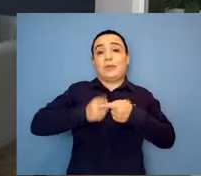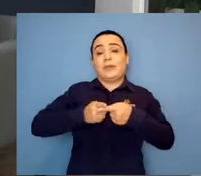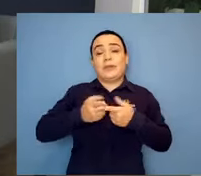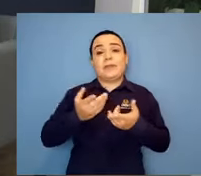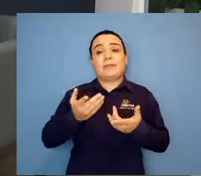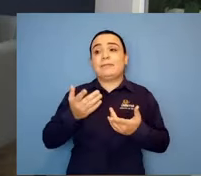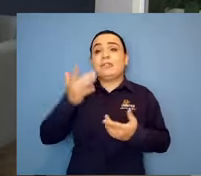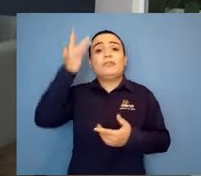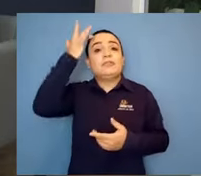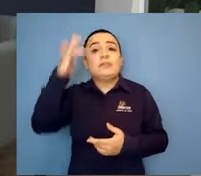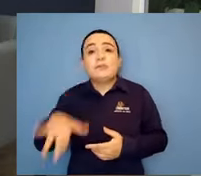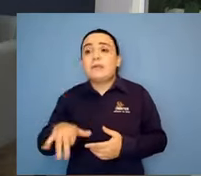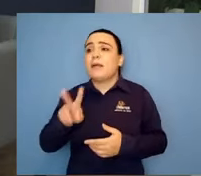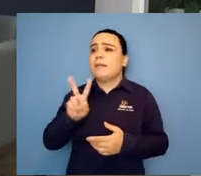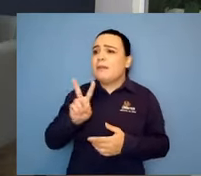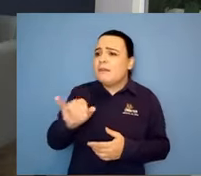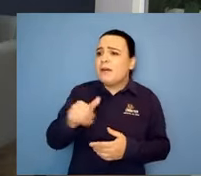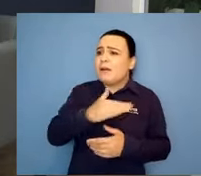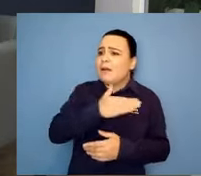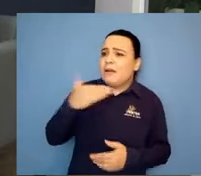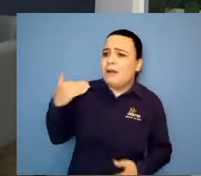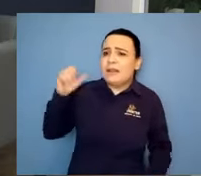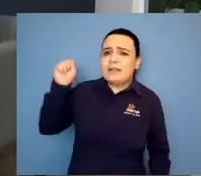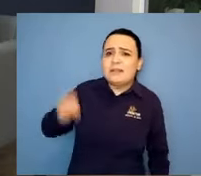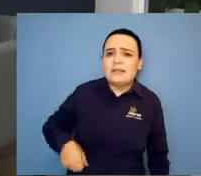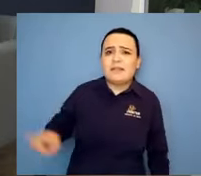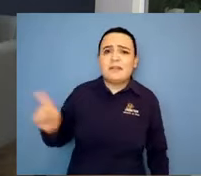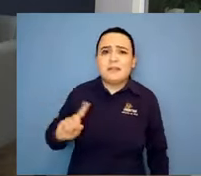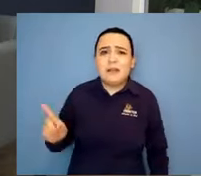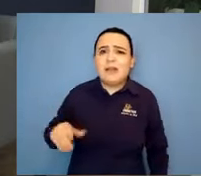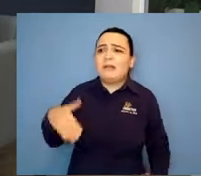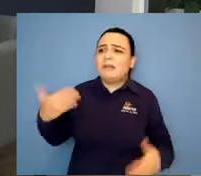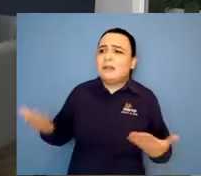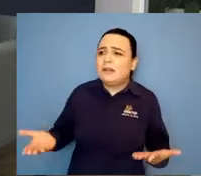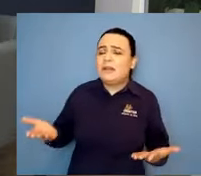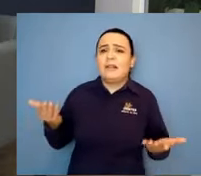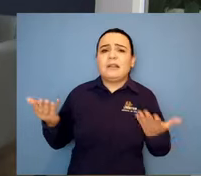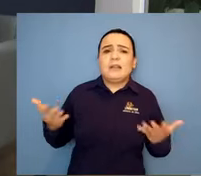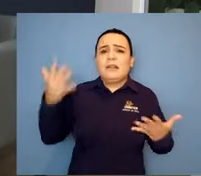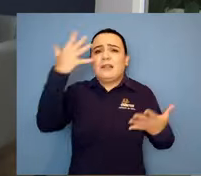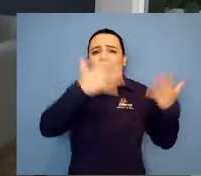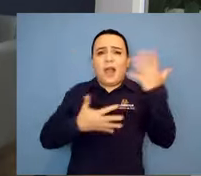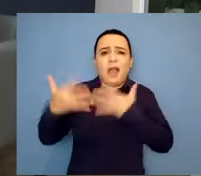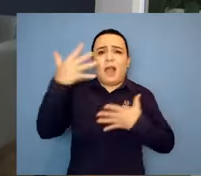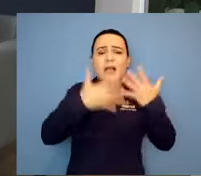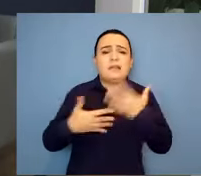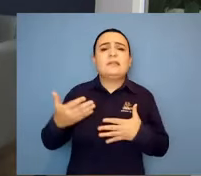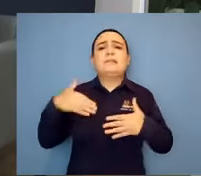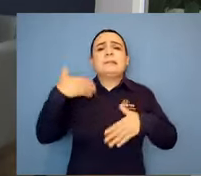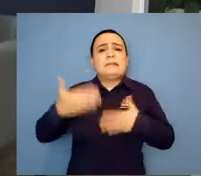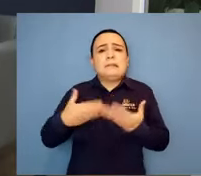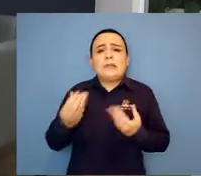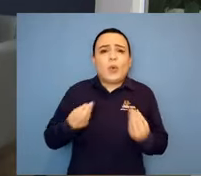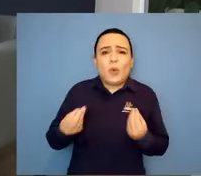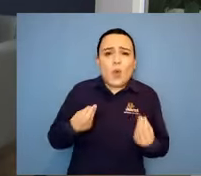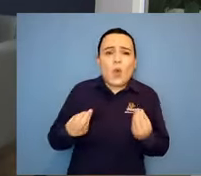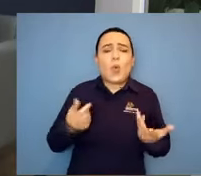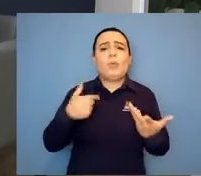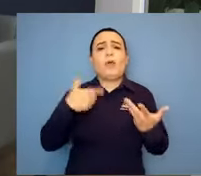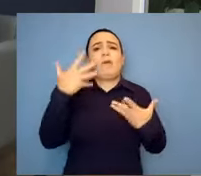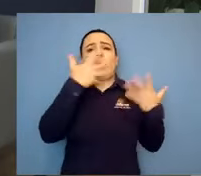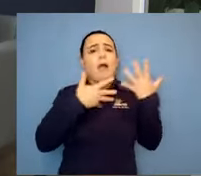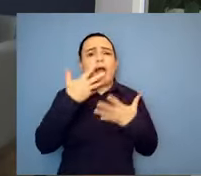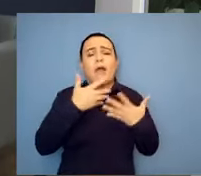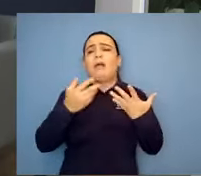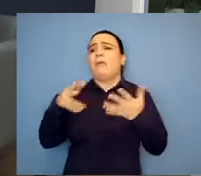Daí, eu falo o quê? Calma, pra mim também falaram isso. Gabriel viveu mais dois anos e meio, né? Então, eu ficava